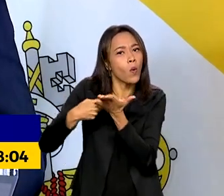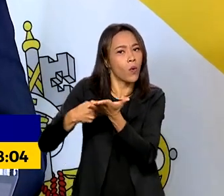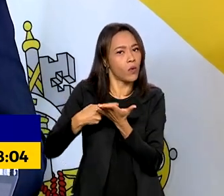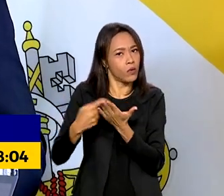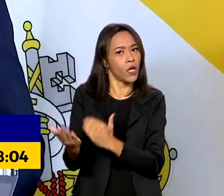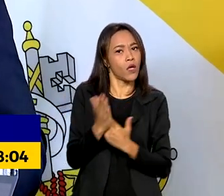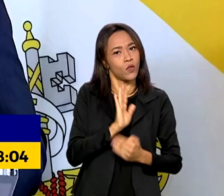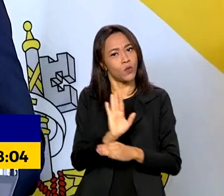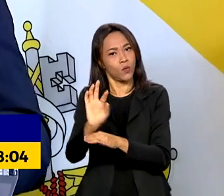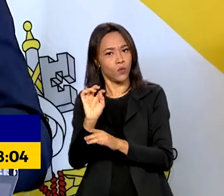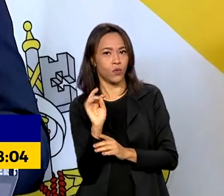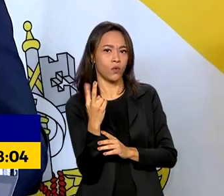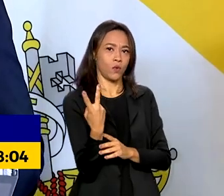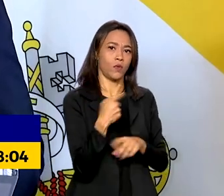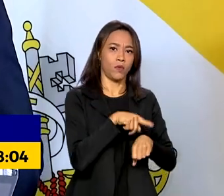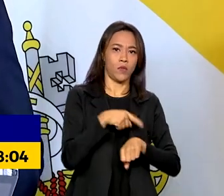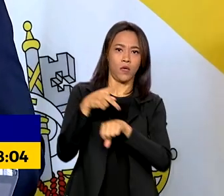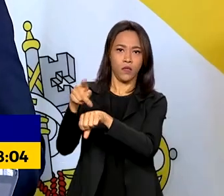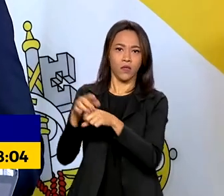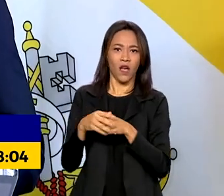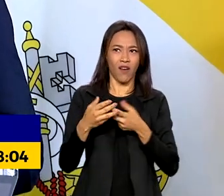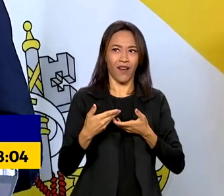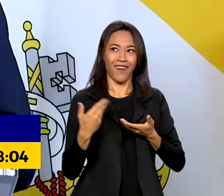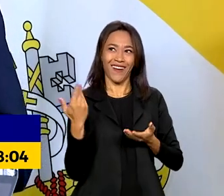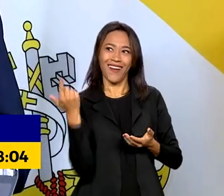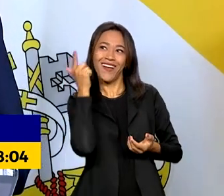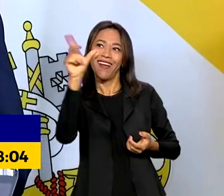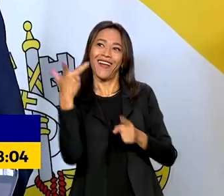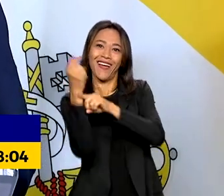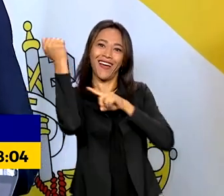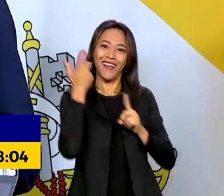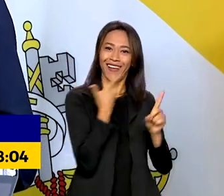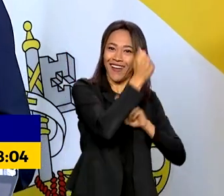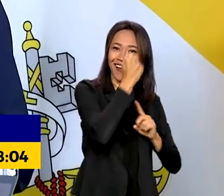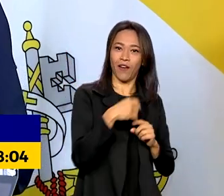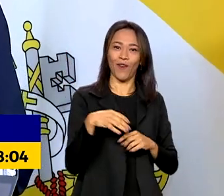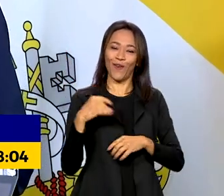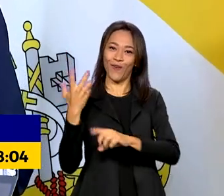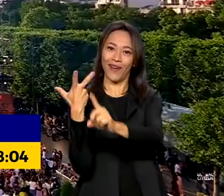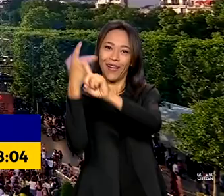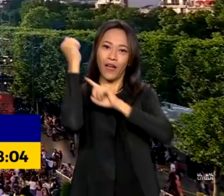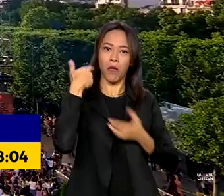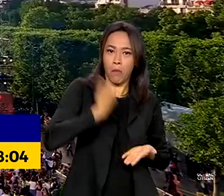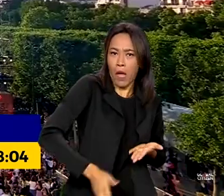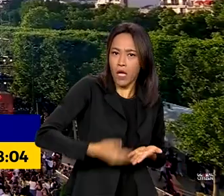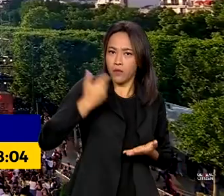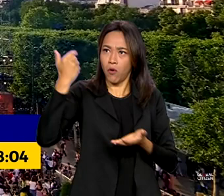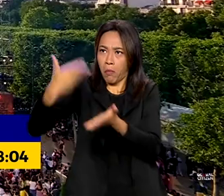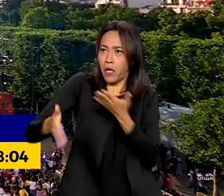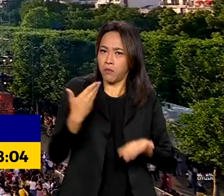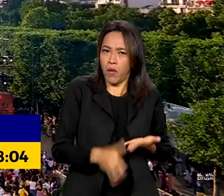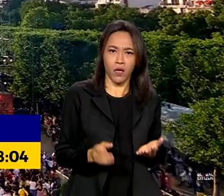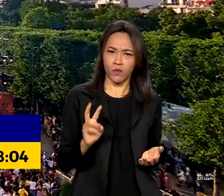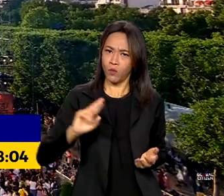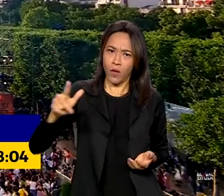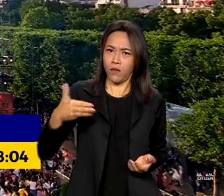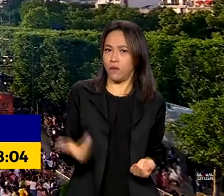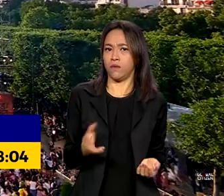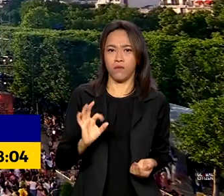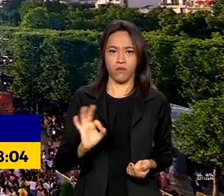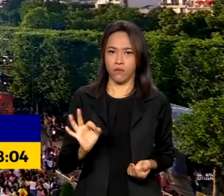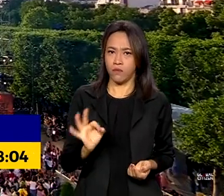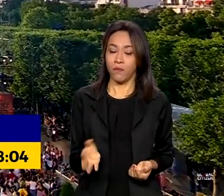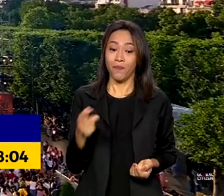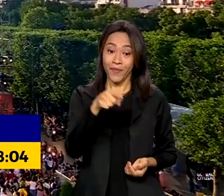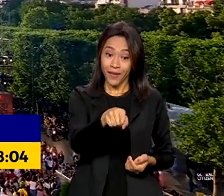países, os dois continentes. O jogo de ganha-ganha e não o jogo de ganha-perde ou de perde-perde. No fim da tarde em Paris, o sol